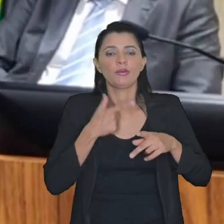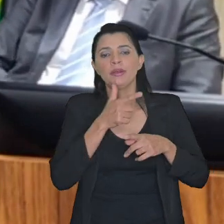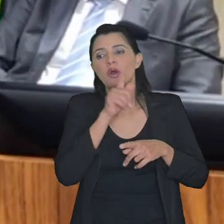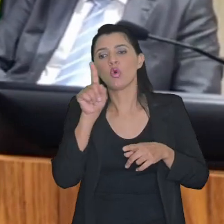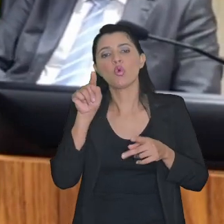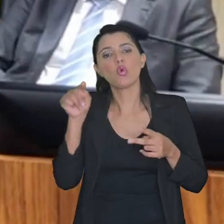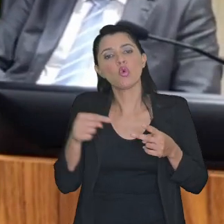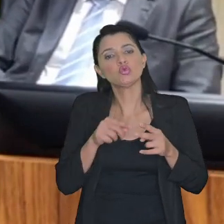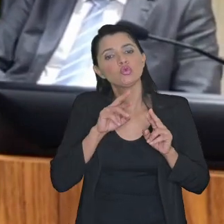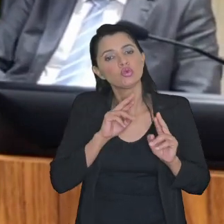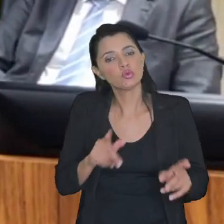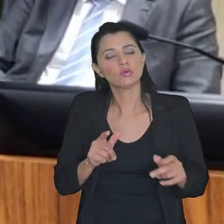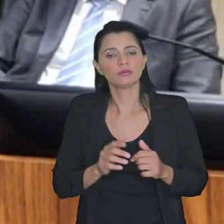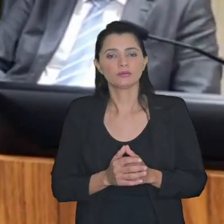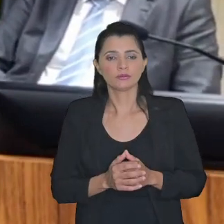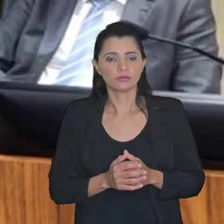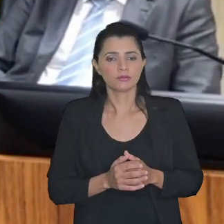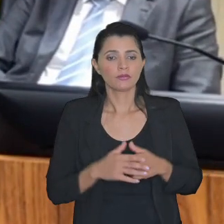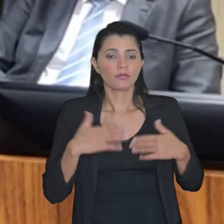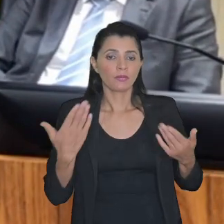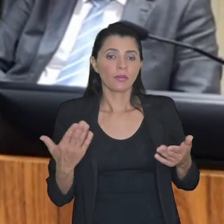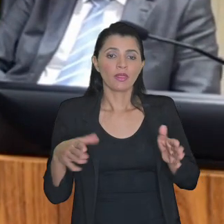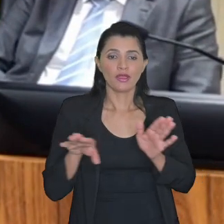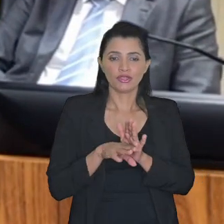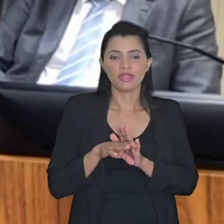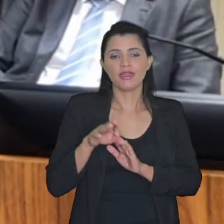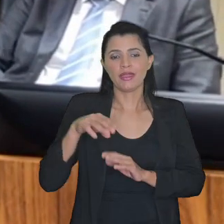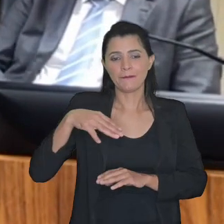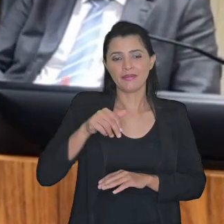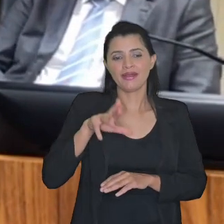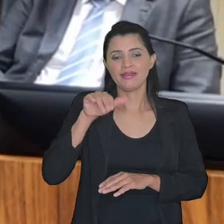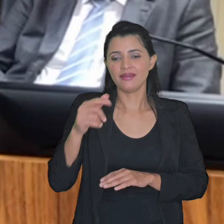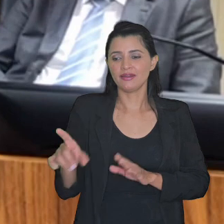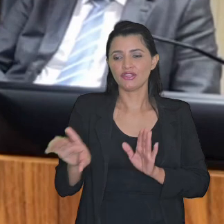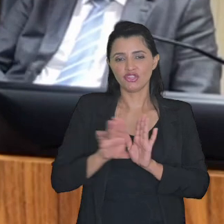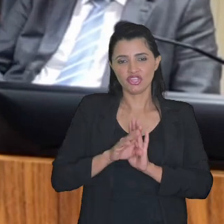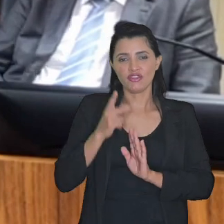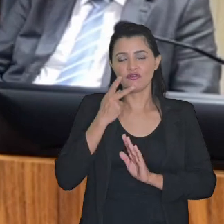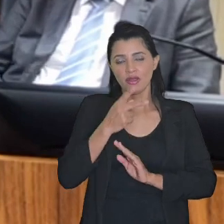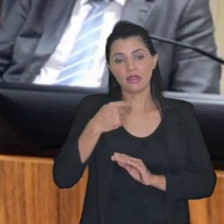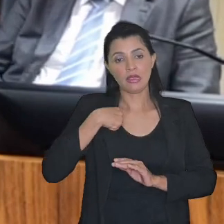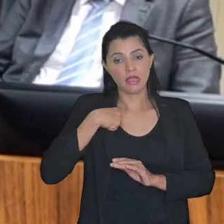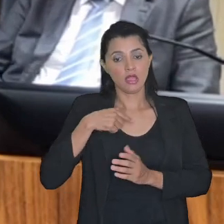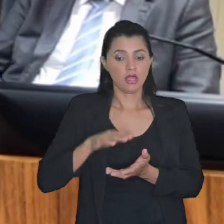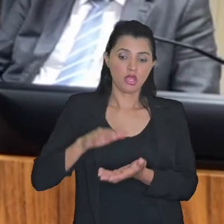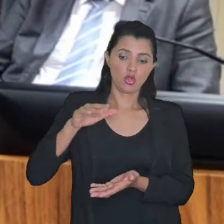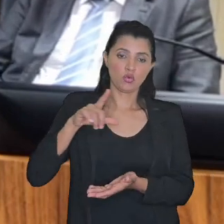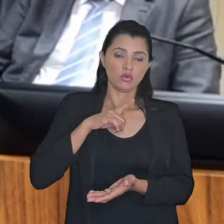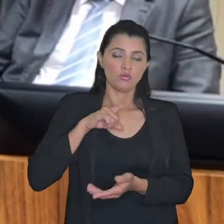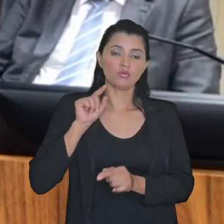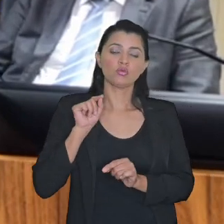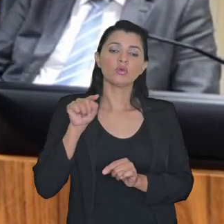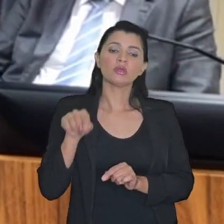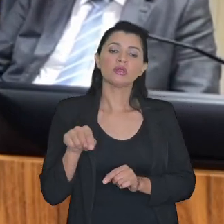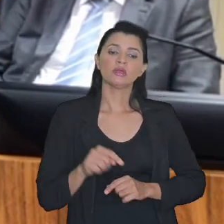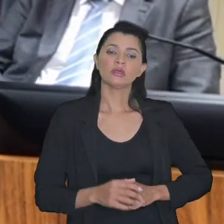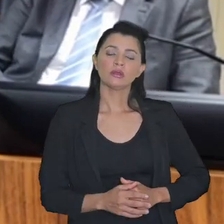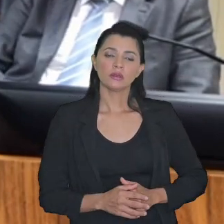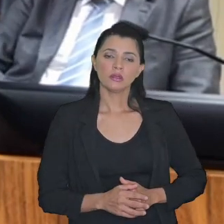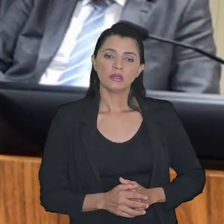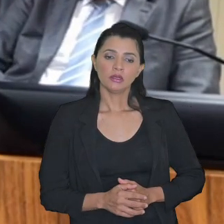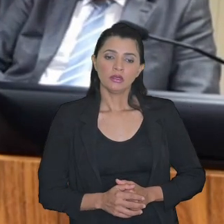do joelho era aquele outro enquanto isso chega a doutora Mariana no meu gabinete e fala olha eu tenho aqui uma uma